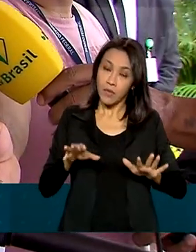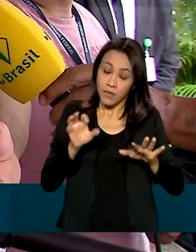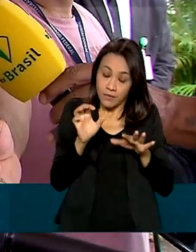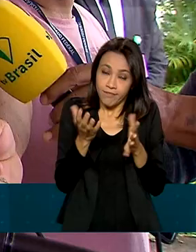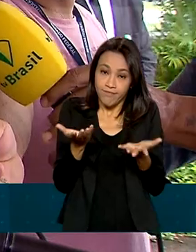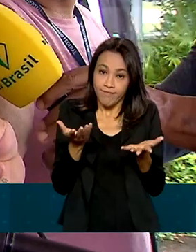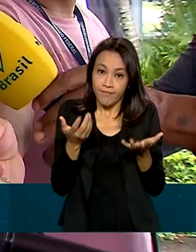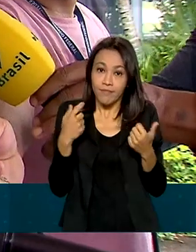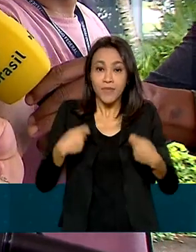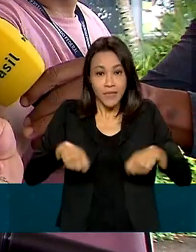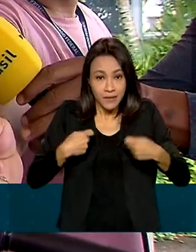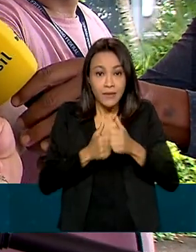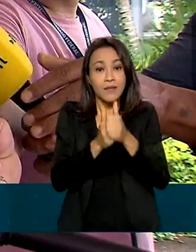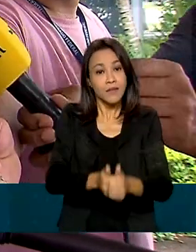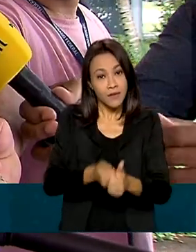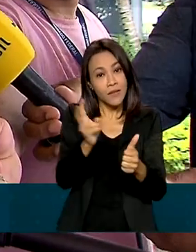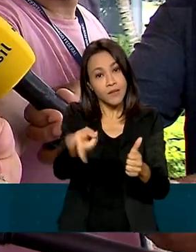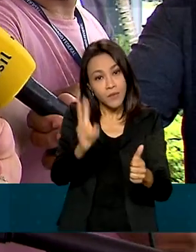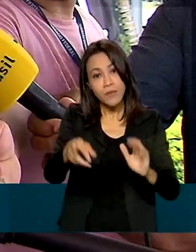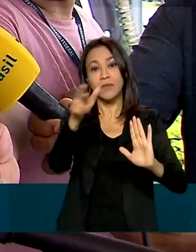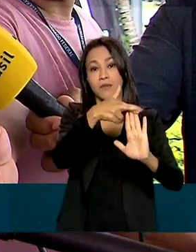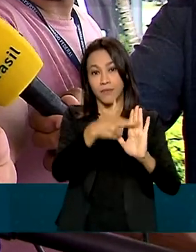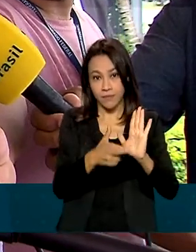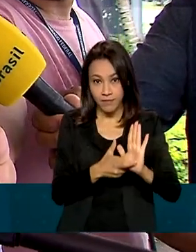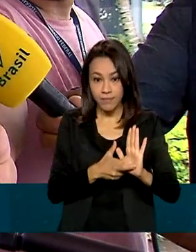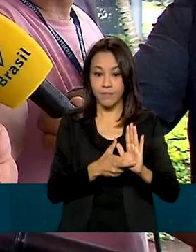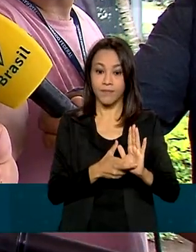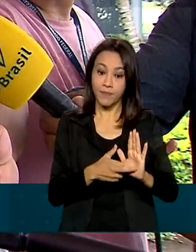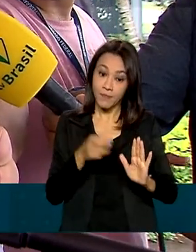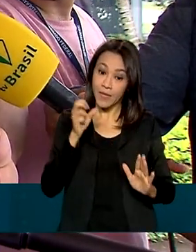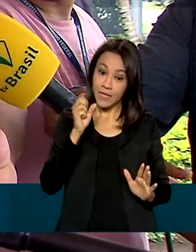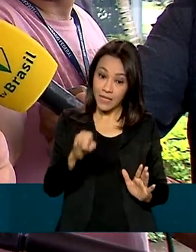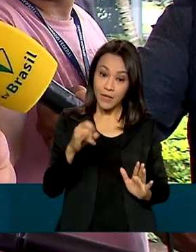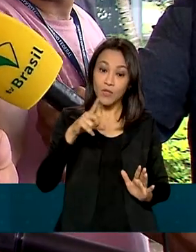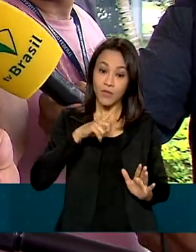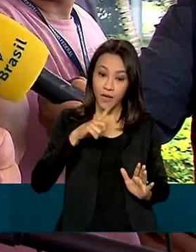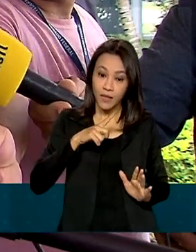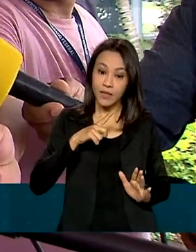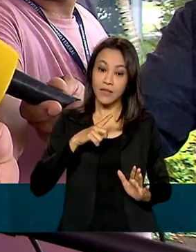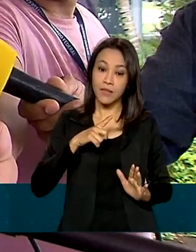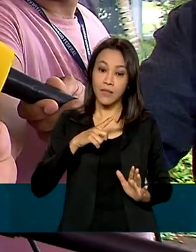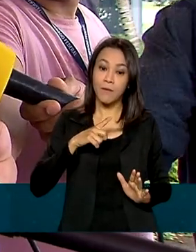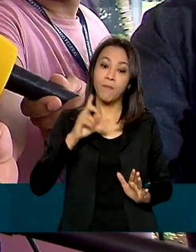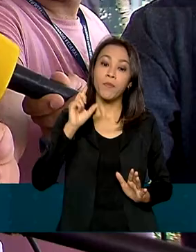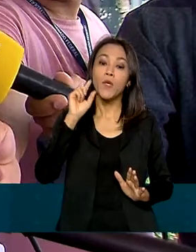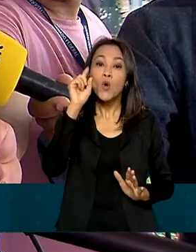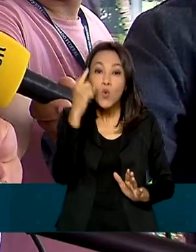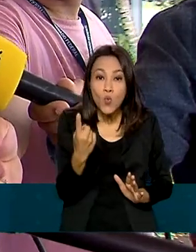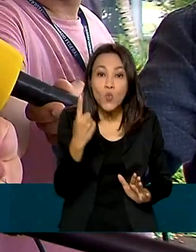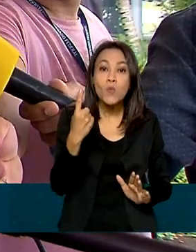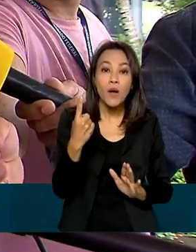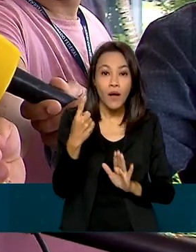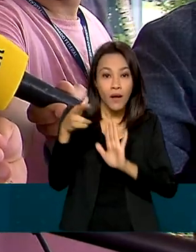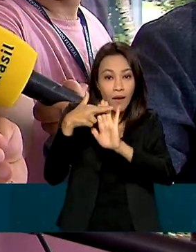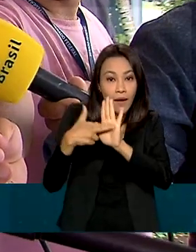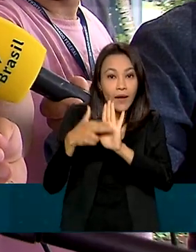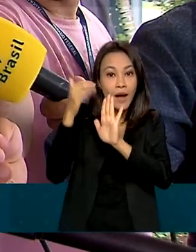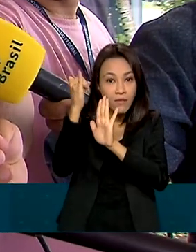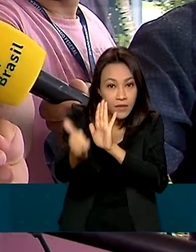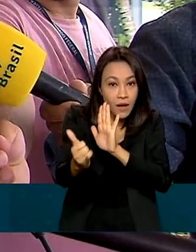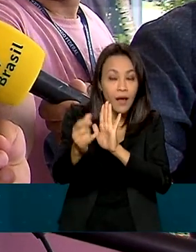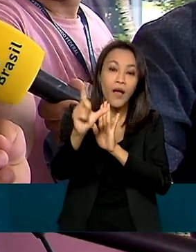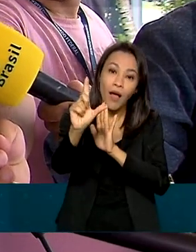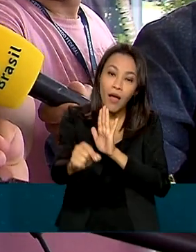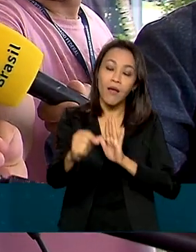são as mesmas. E se eu tivesse, meu amigo e minha amiga que me ouve, de indicar uma medida, é a